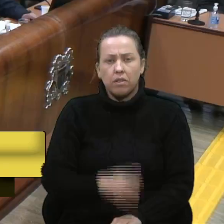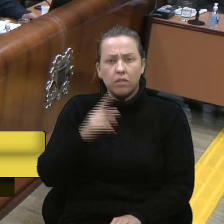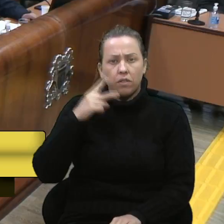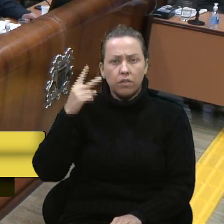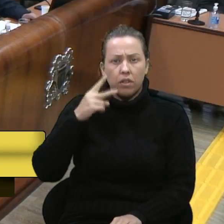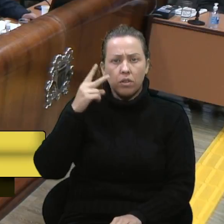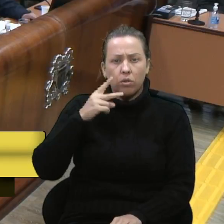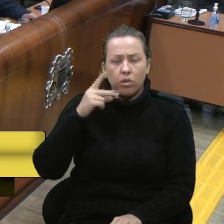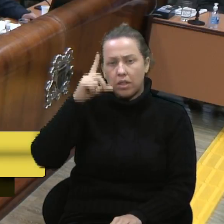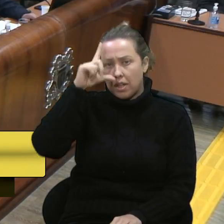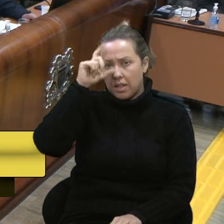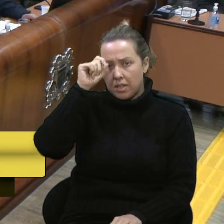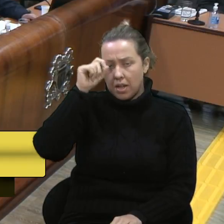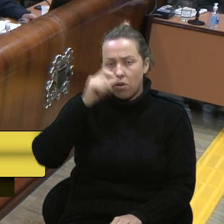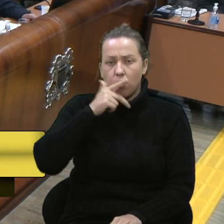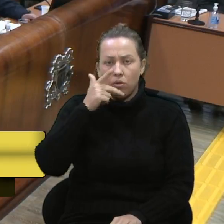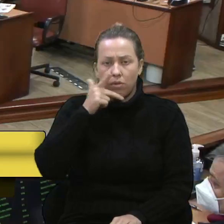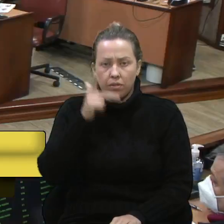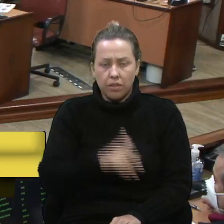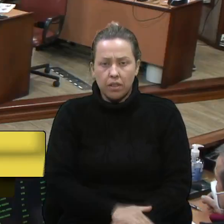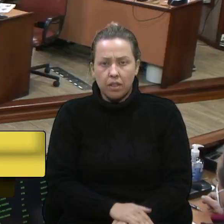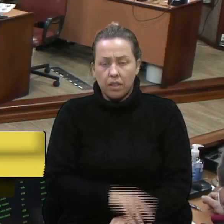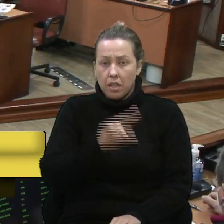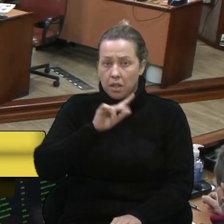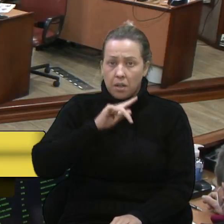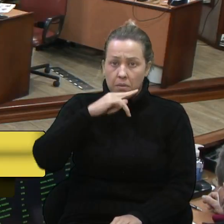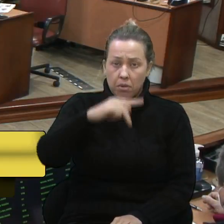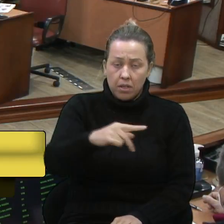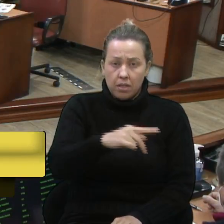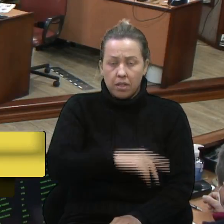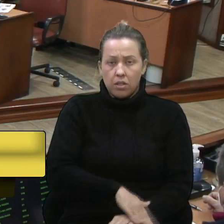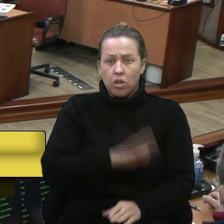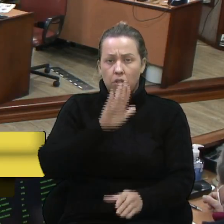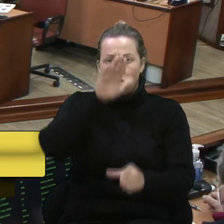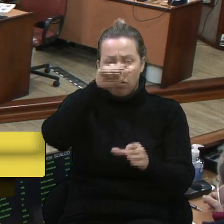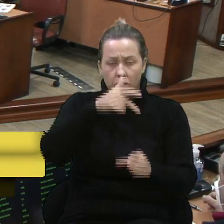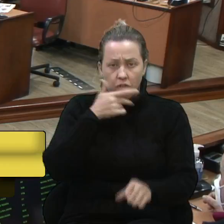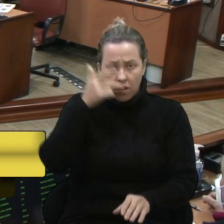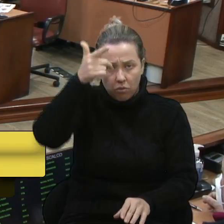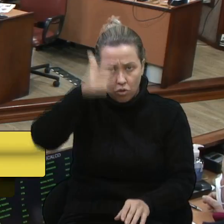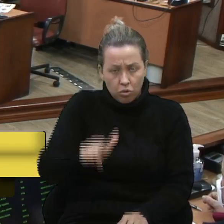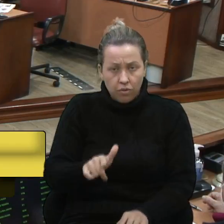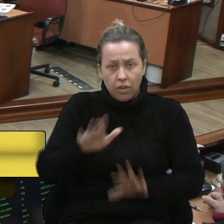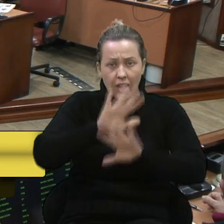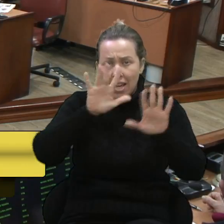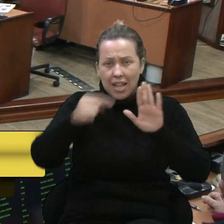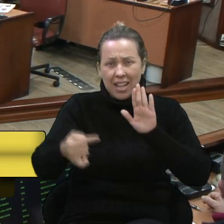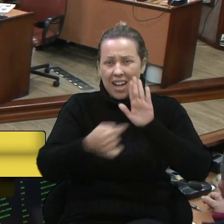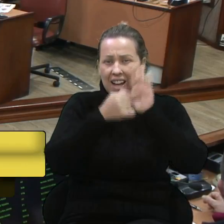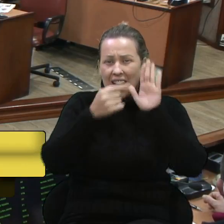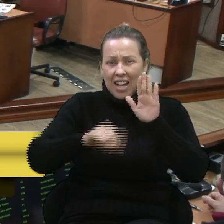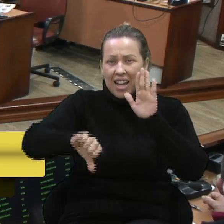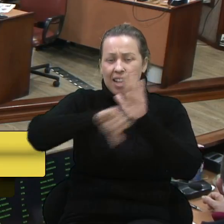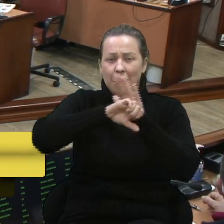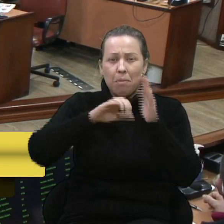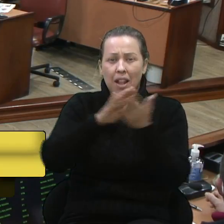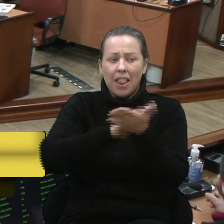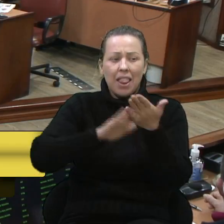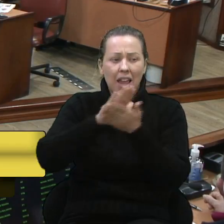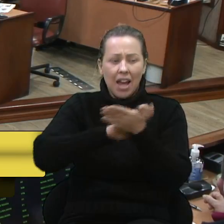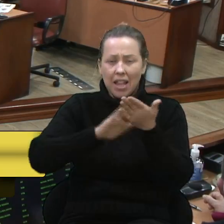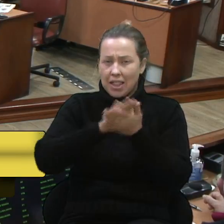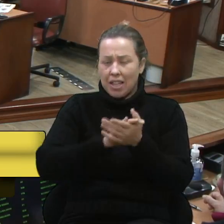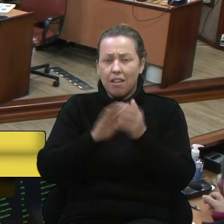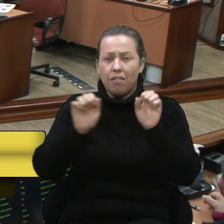Vereador Escarco, com a palavra. Senhor presidente, volto a dizer aqui, ninguém está acusando, incriminando ninguém, nem nada aqui dentro, tá?